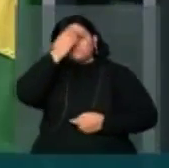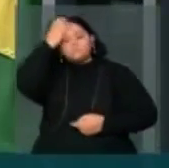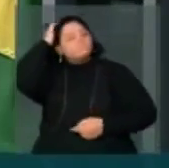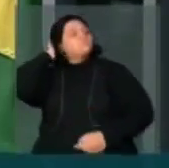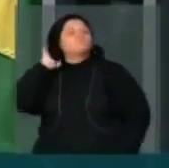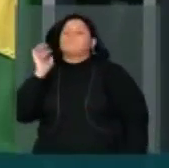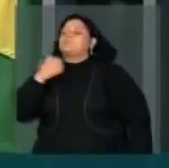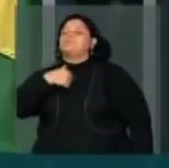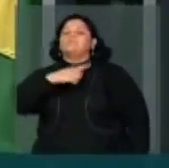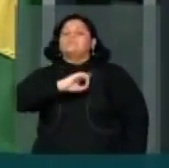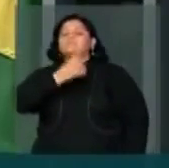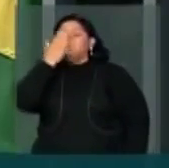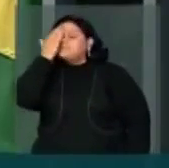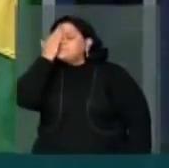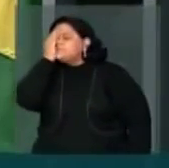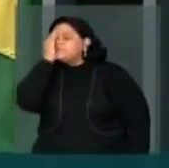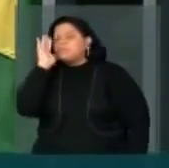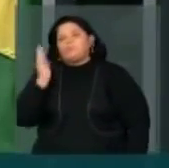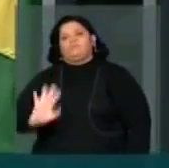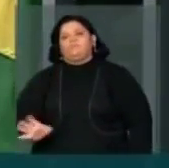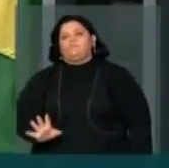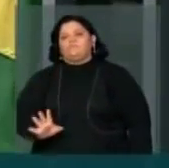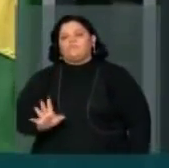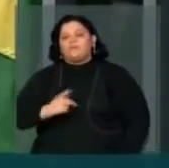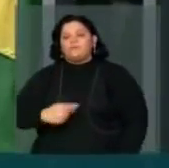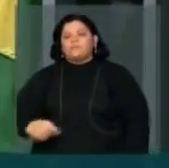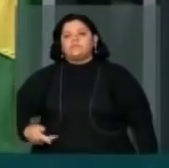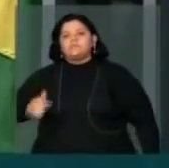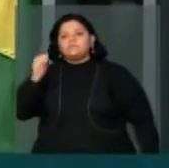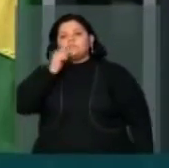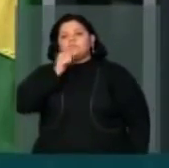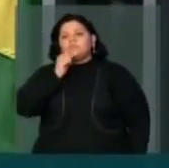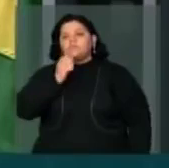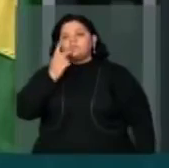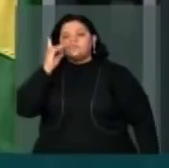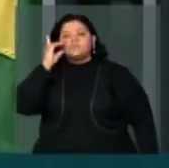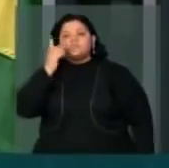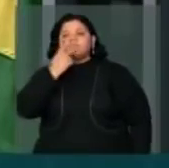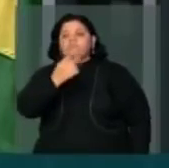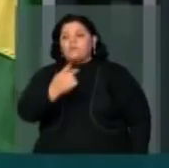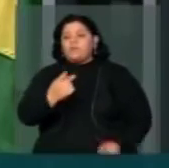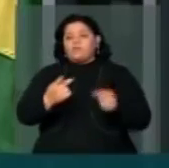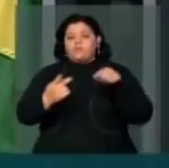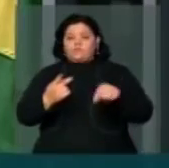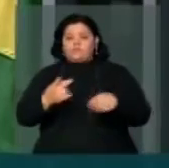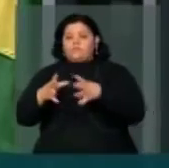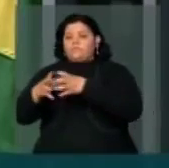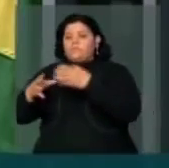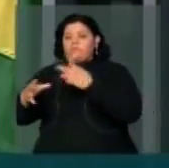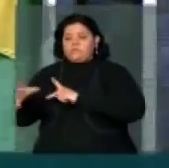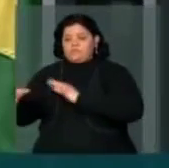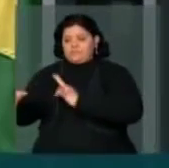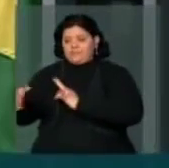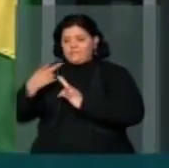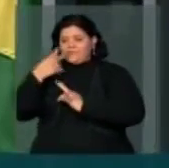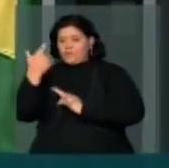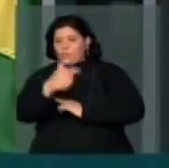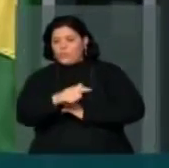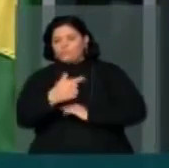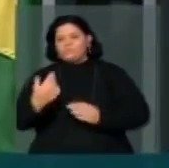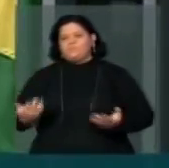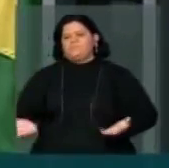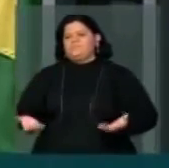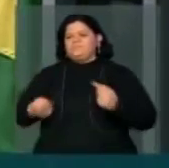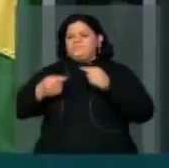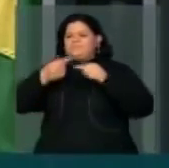A Presidente da República diz uma coisa e o partido da Presidente da República diz outra. Não dá para entender isso. Por